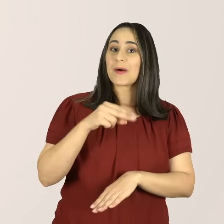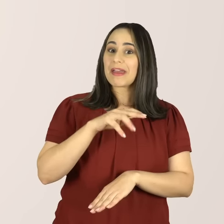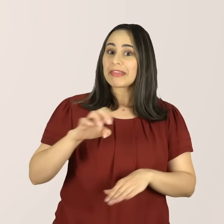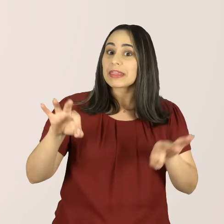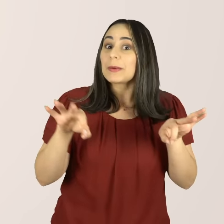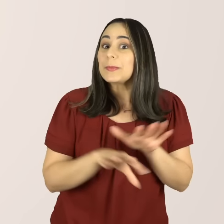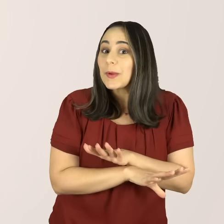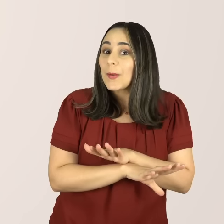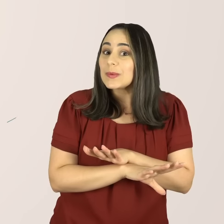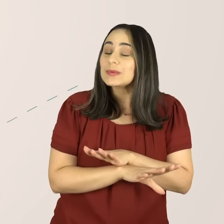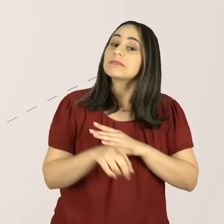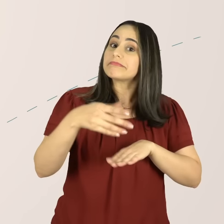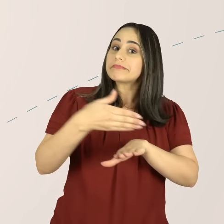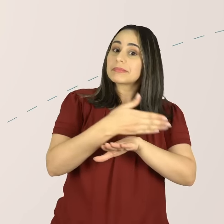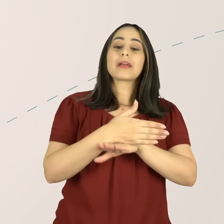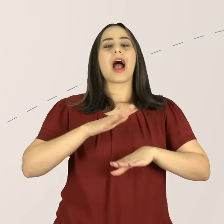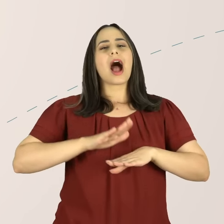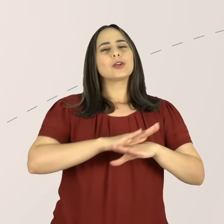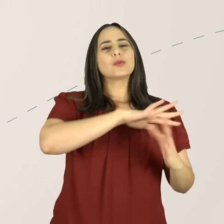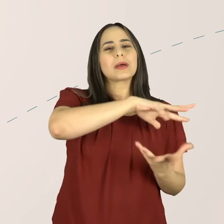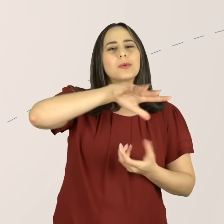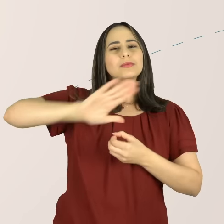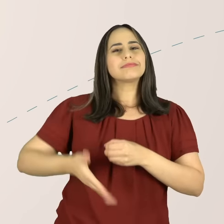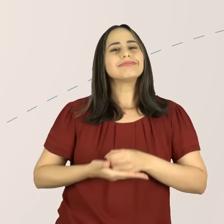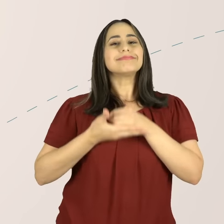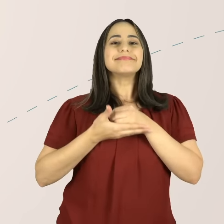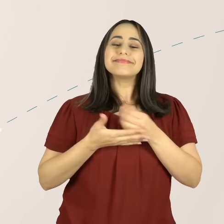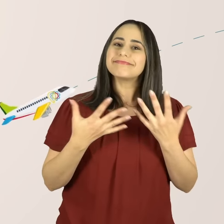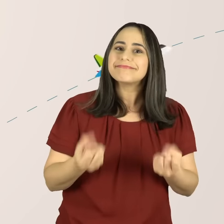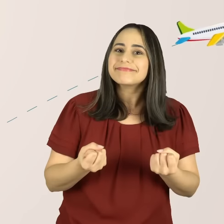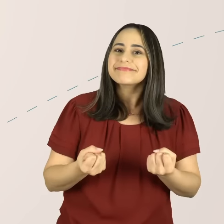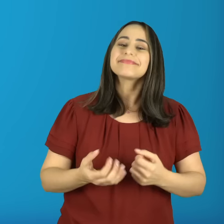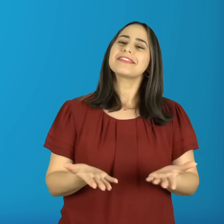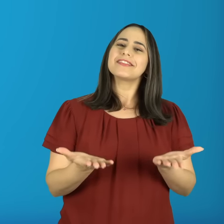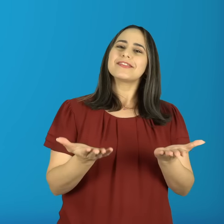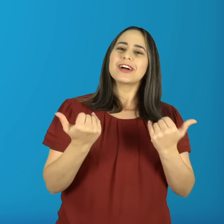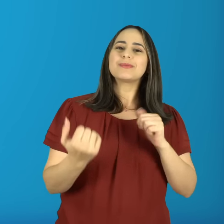pronto para participar da ONE e colaborar com a sustentabilidade do planeta?